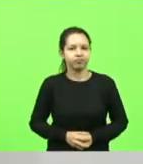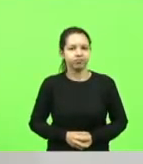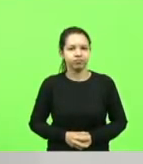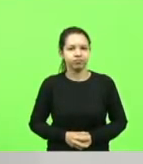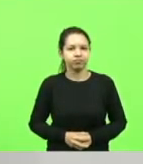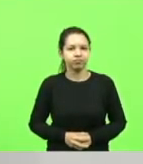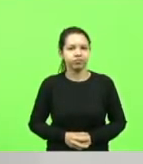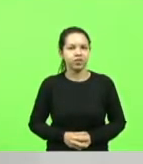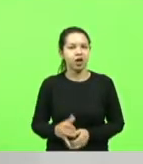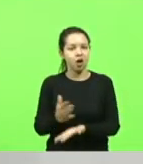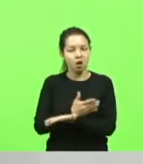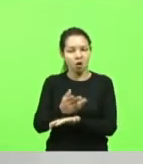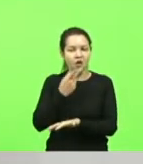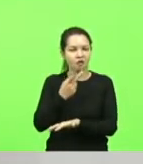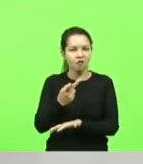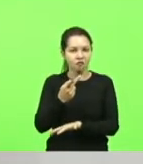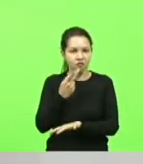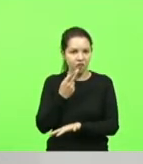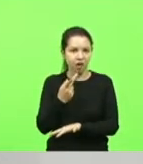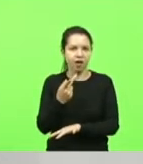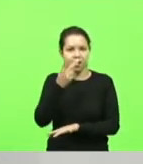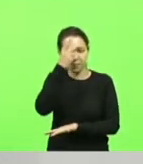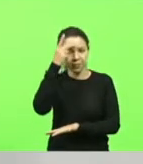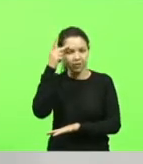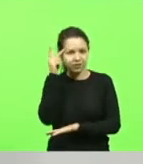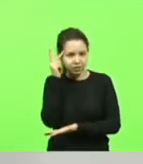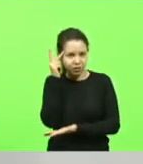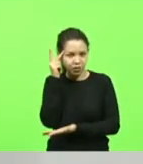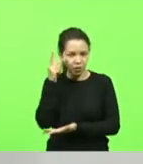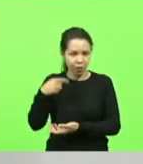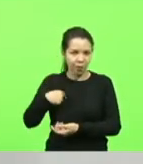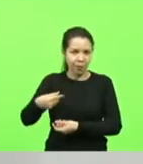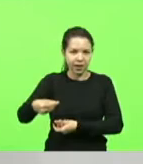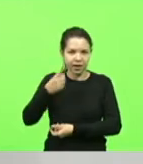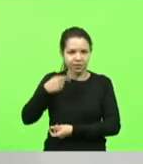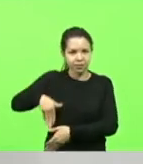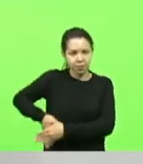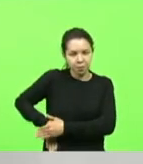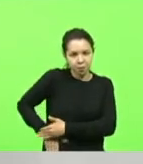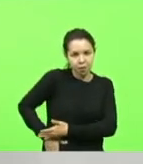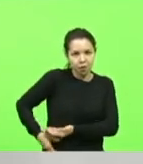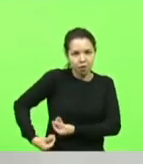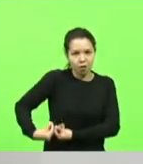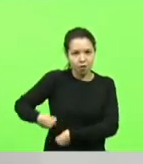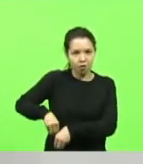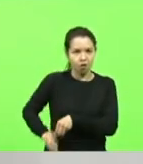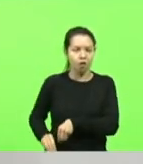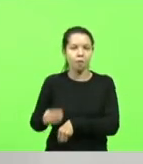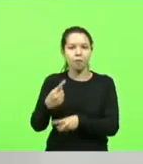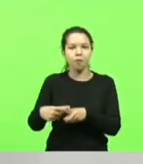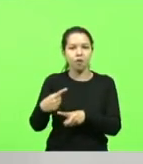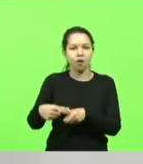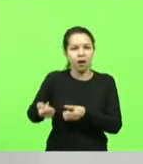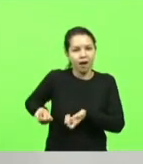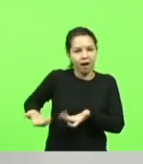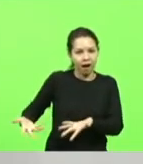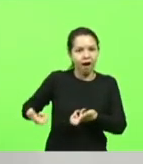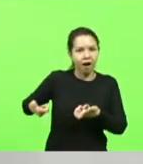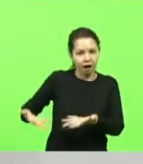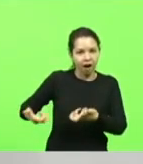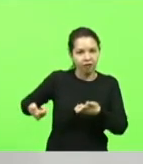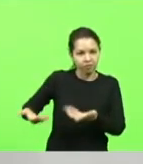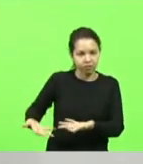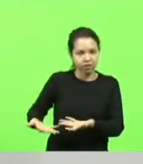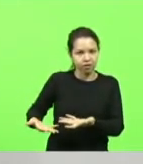Dizem que o bolso do otário é virado para baixo, não já ouviram esse ditado já, não? E você pagava aquela empresa de